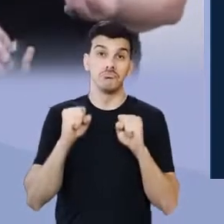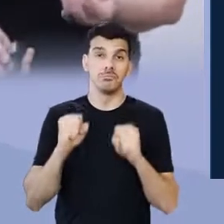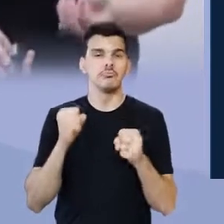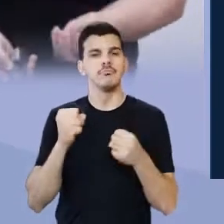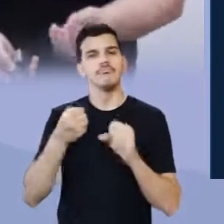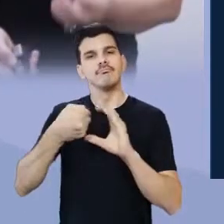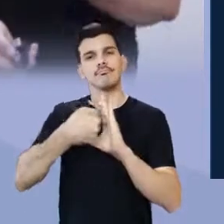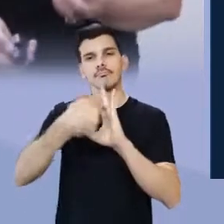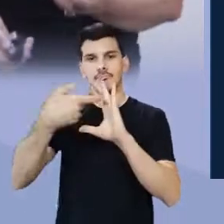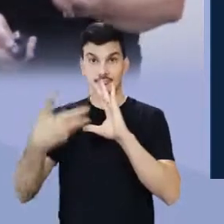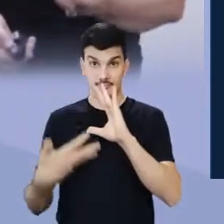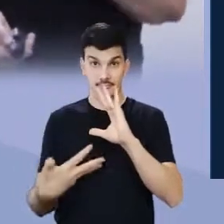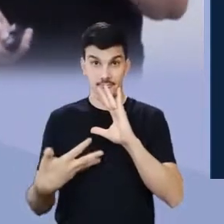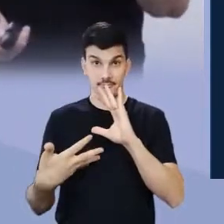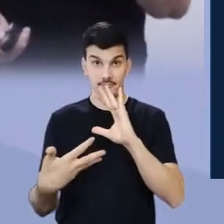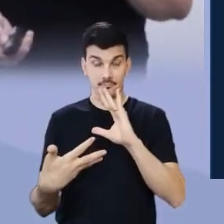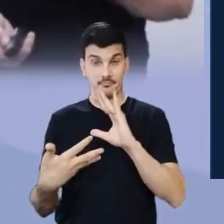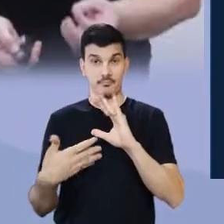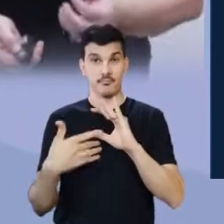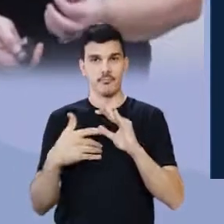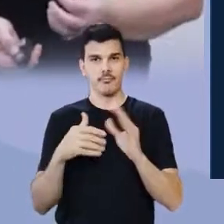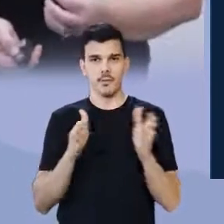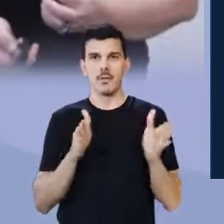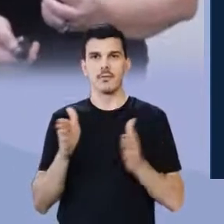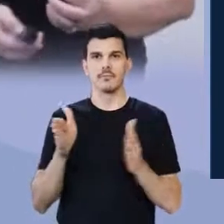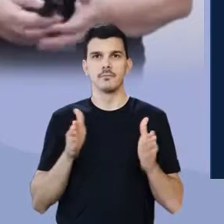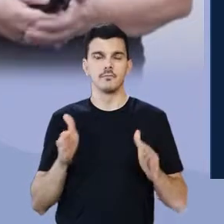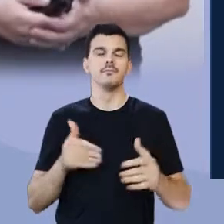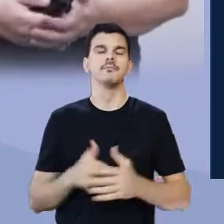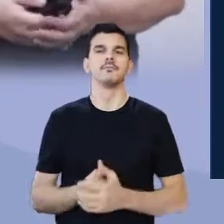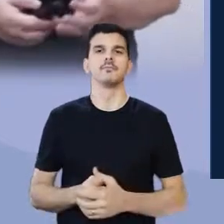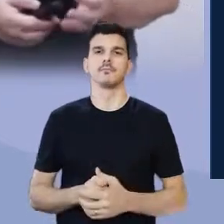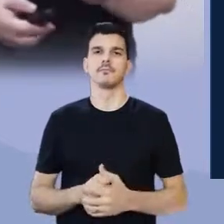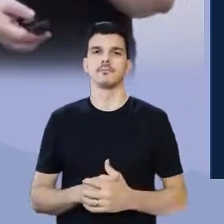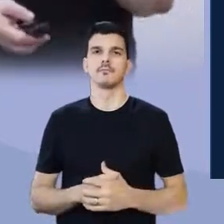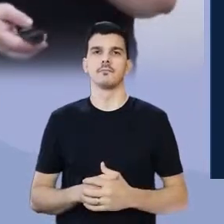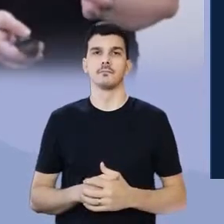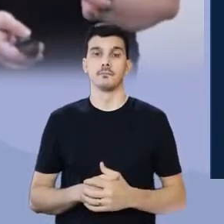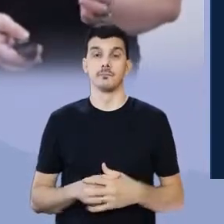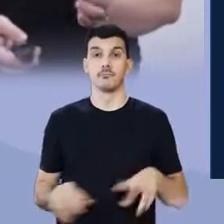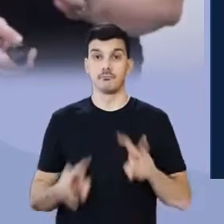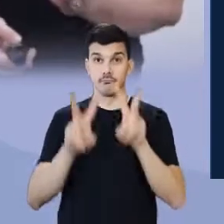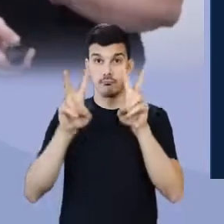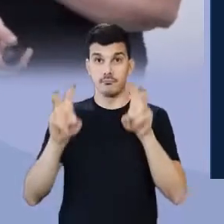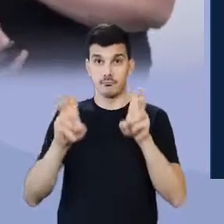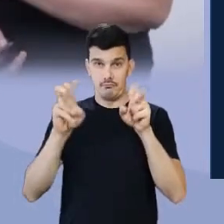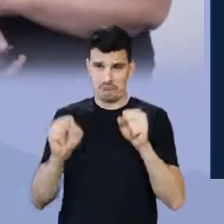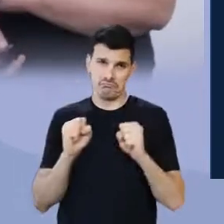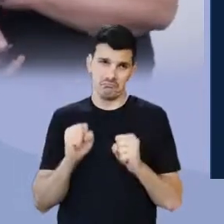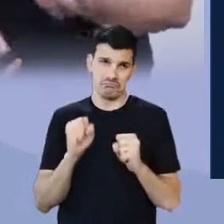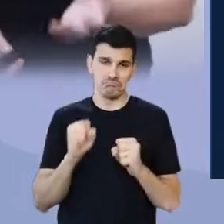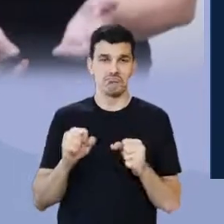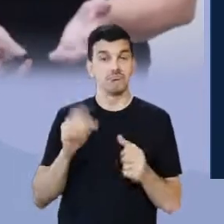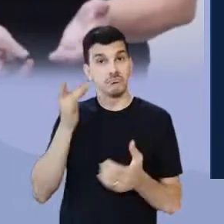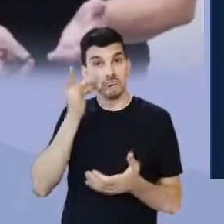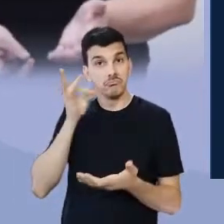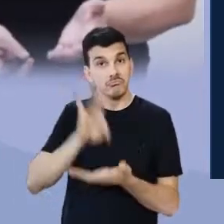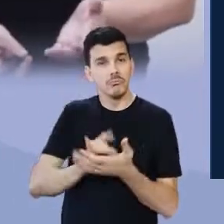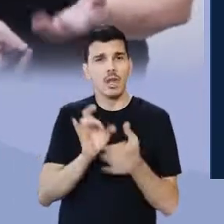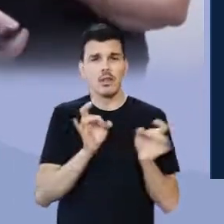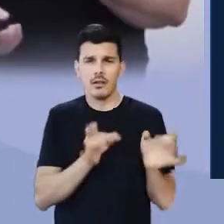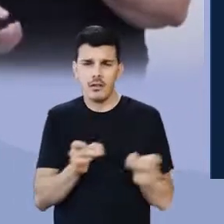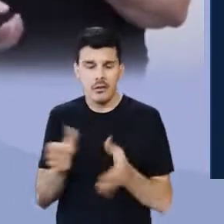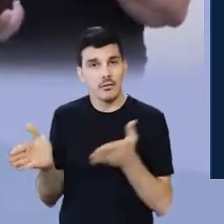elemento característico desse período contemporâneo. Os temas podem ser os cotidianos,